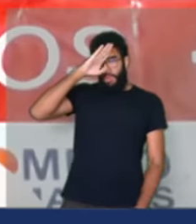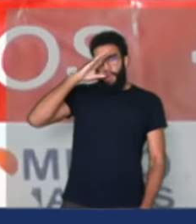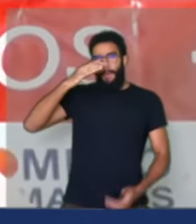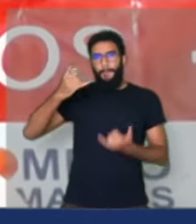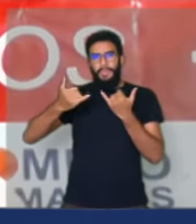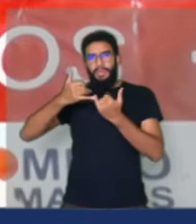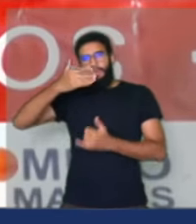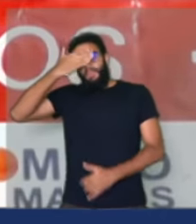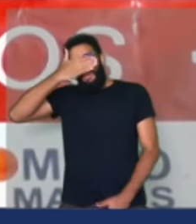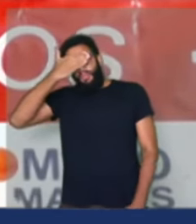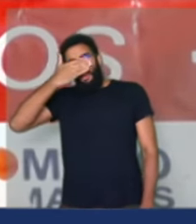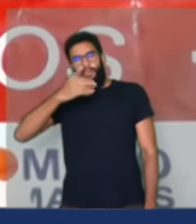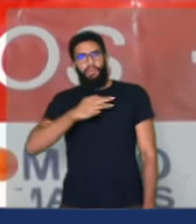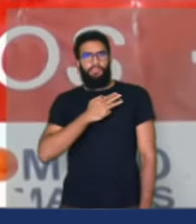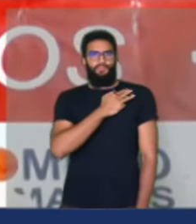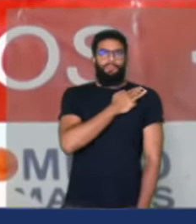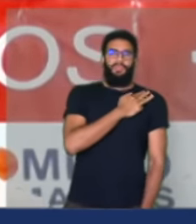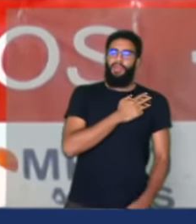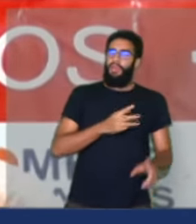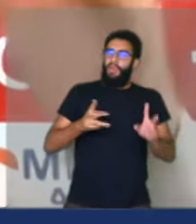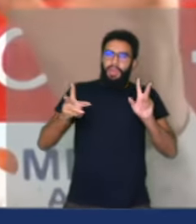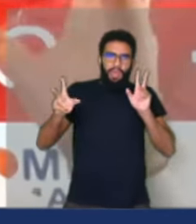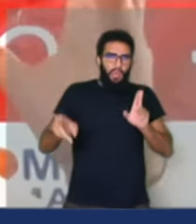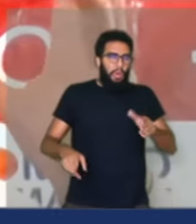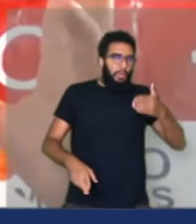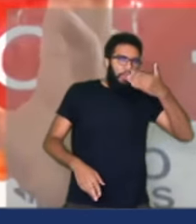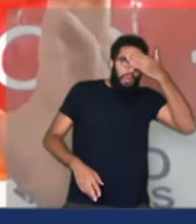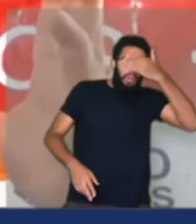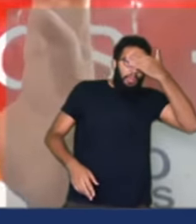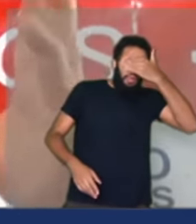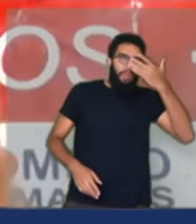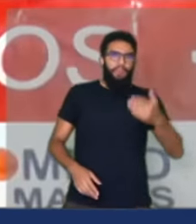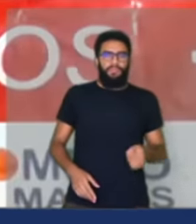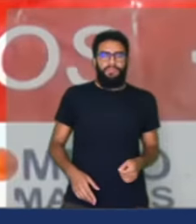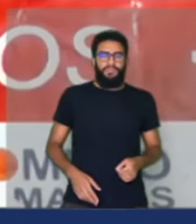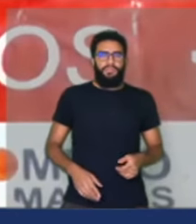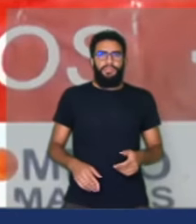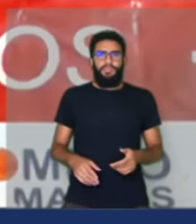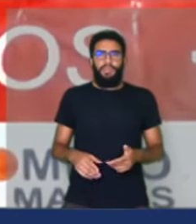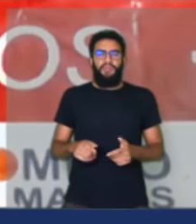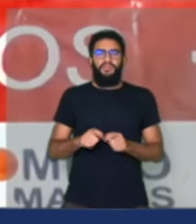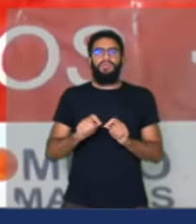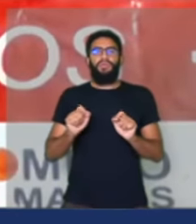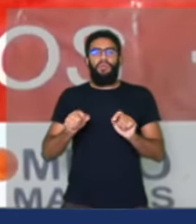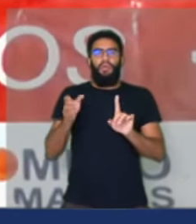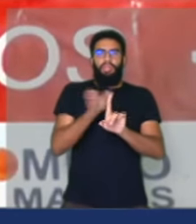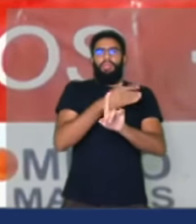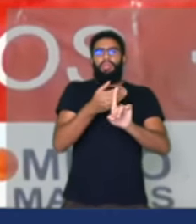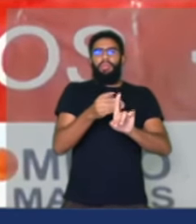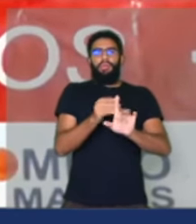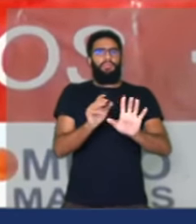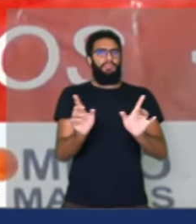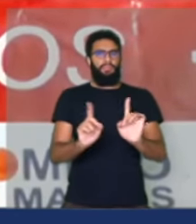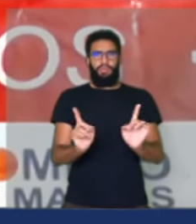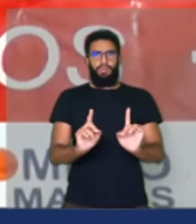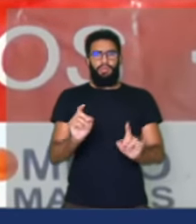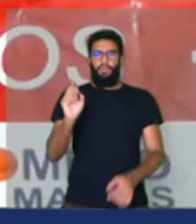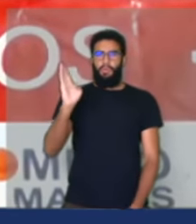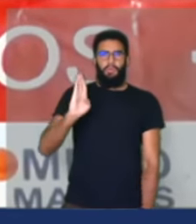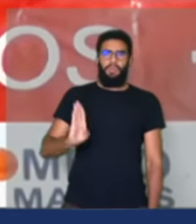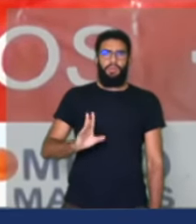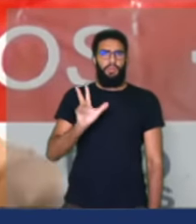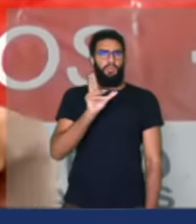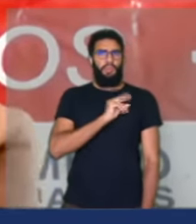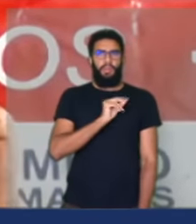lulopetismo do outro lado larga a força, a agressão. Não é assim que nós queremos. O Brasil não merece